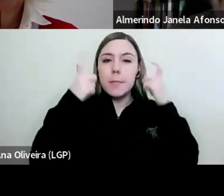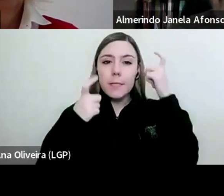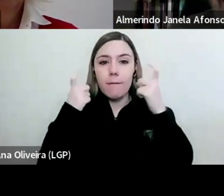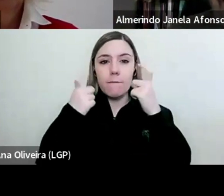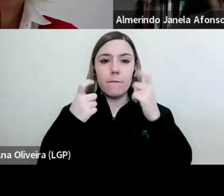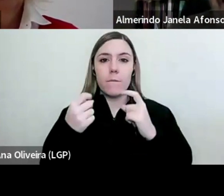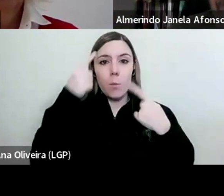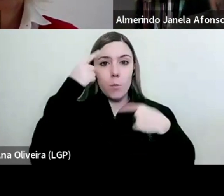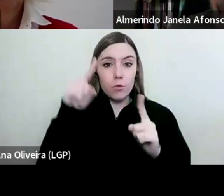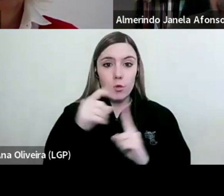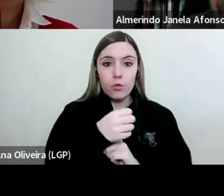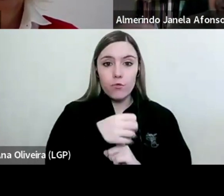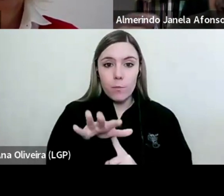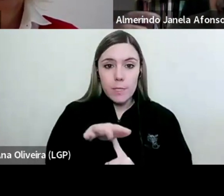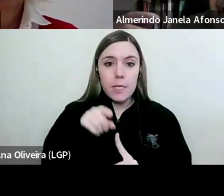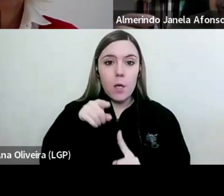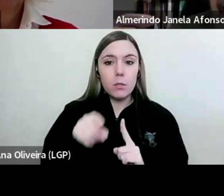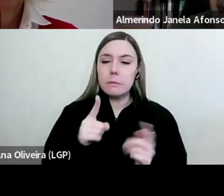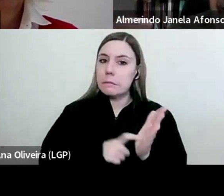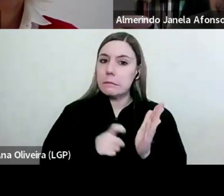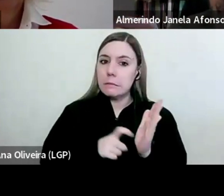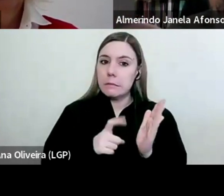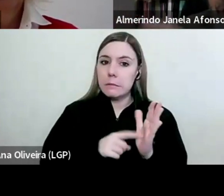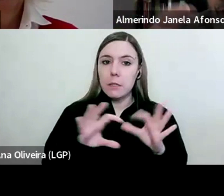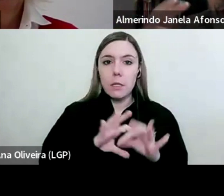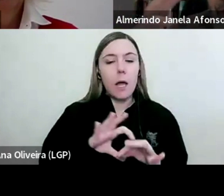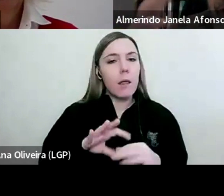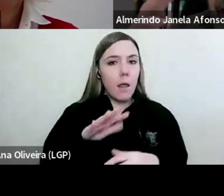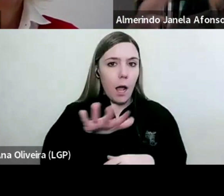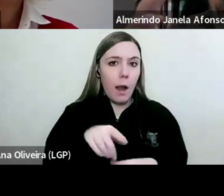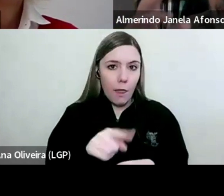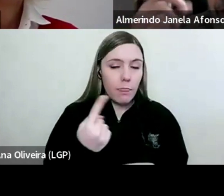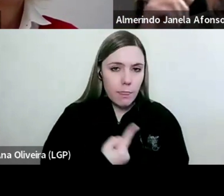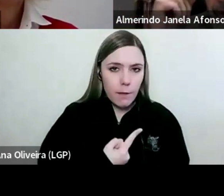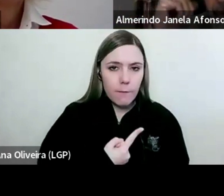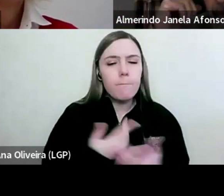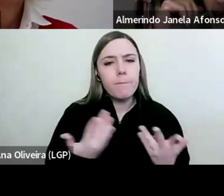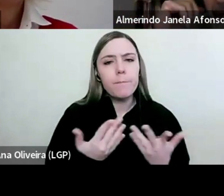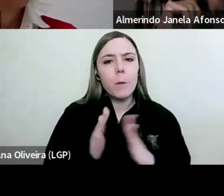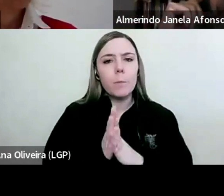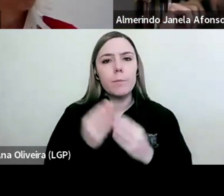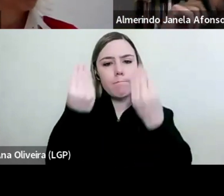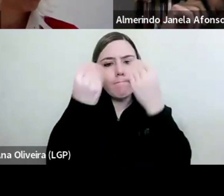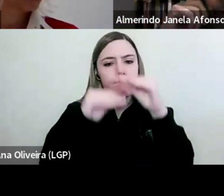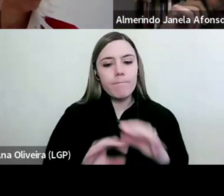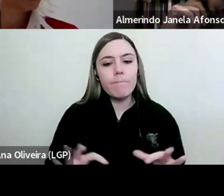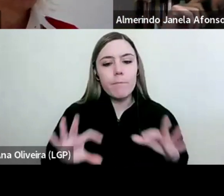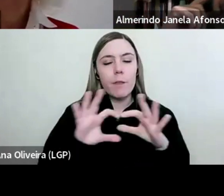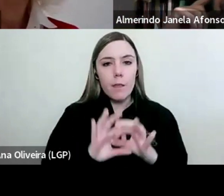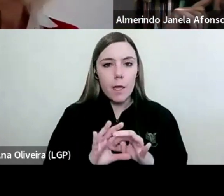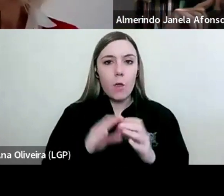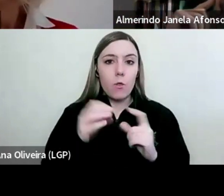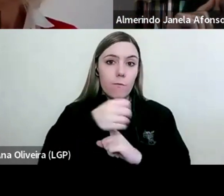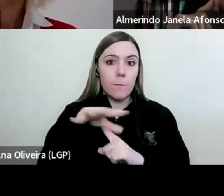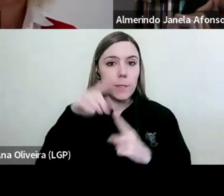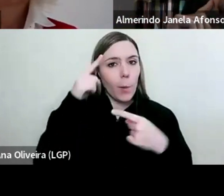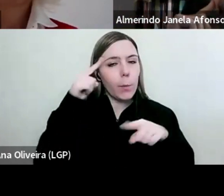absolutamente necessária nesta área, num caderno para a formação de professores,